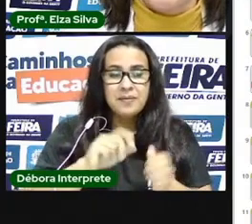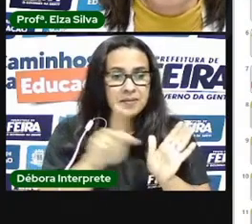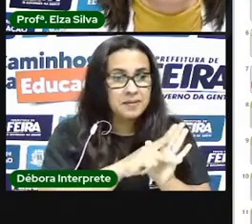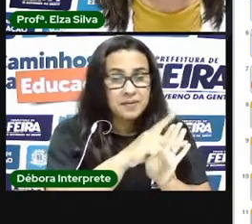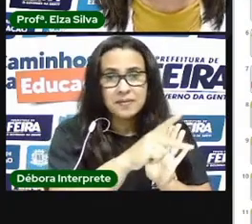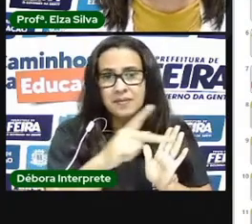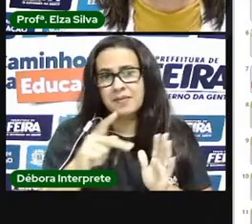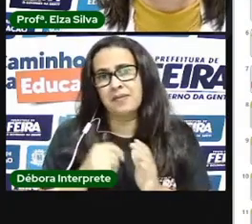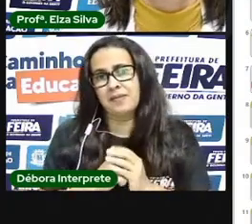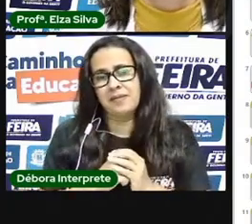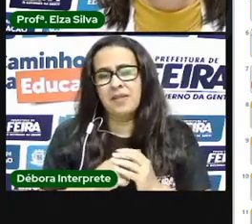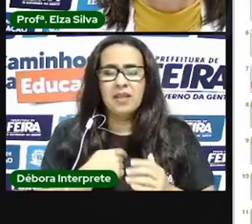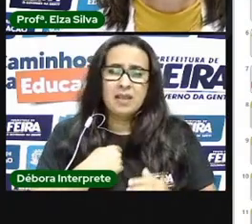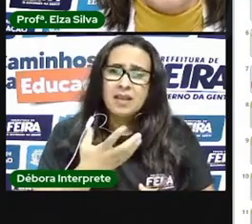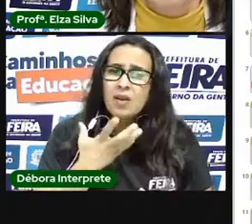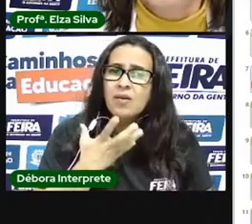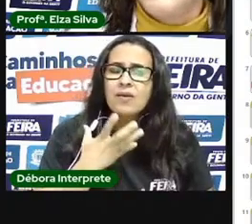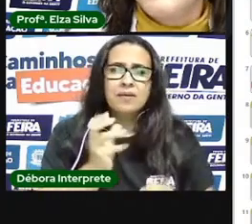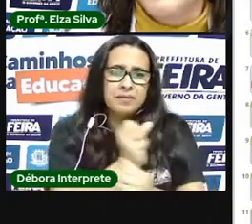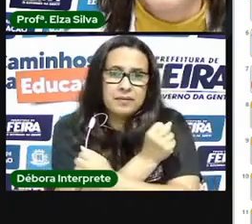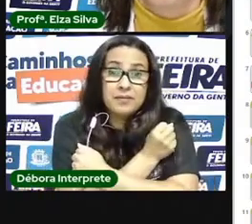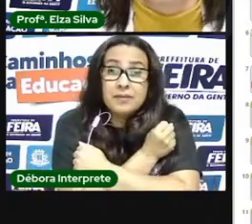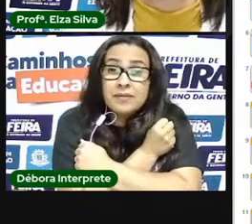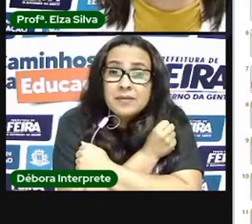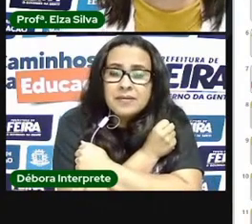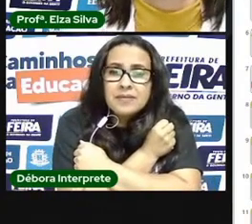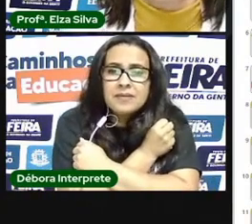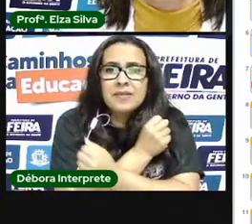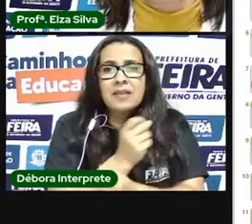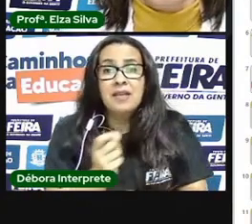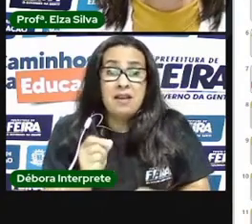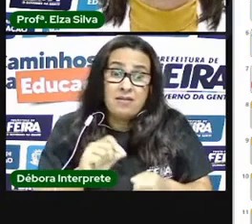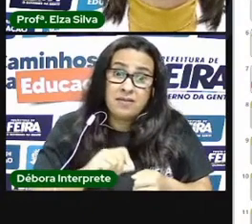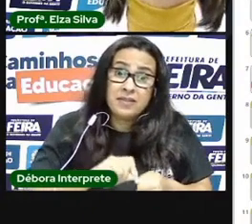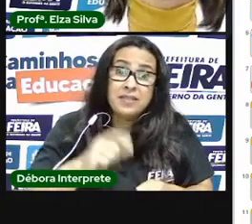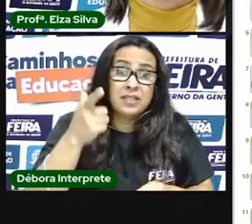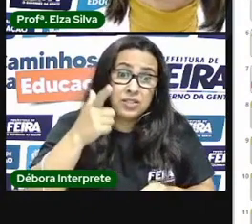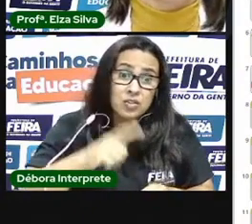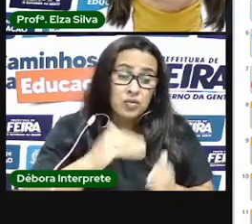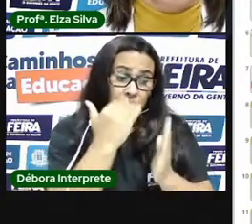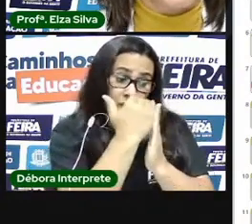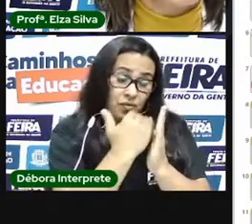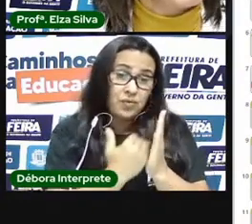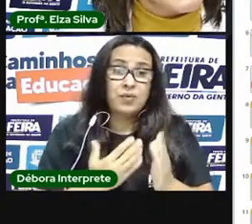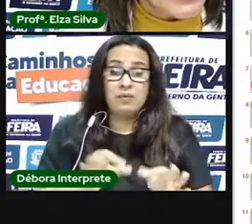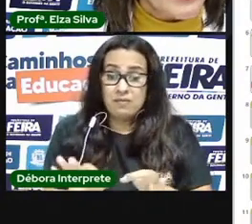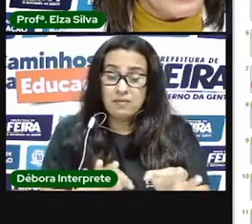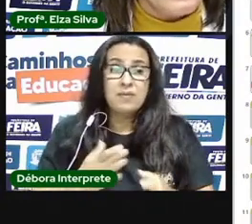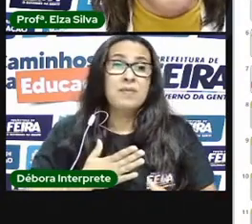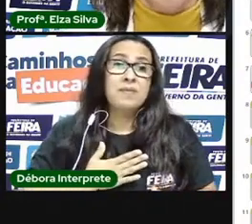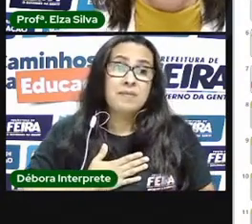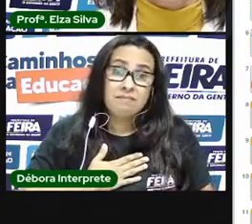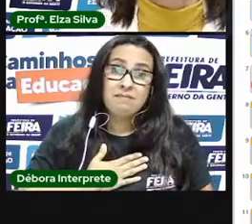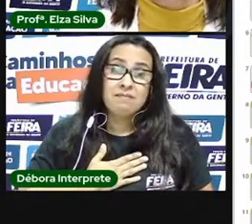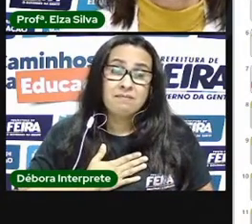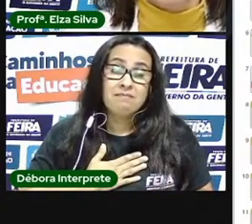abraçar quem eu amo, voltar a ter os meus planos e acordar dos enganos. Que eu criei sem saber